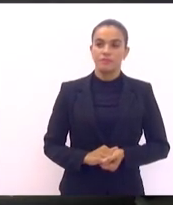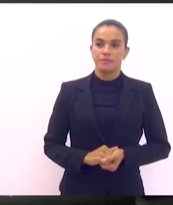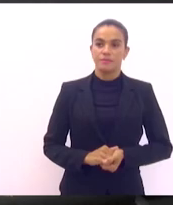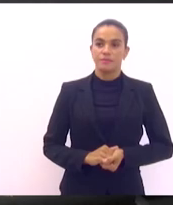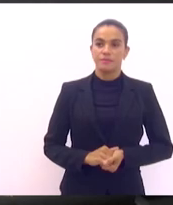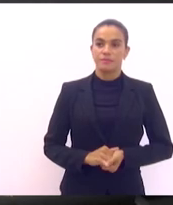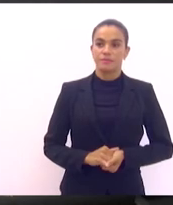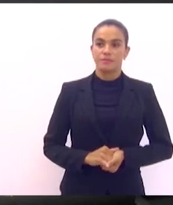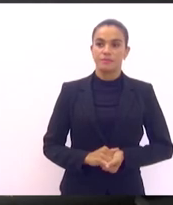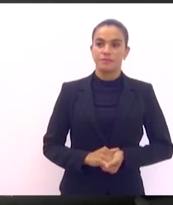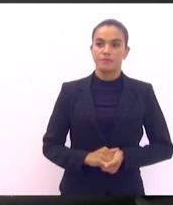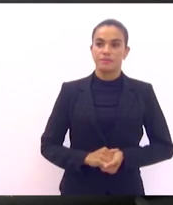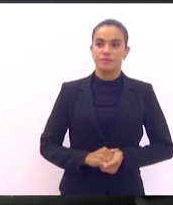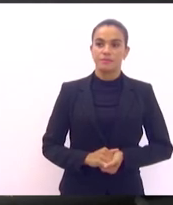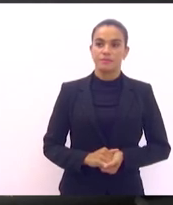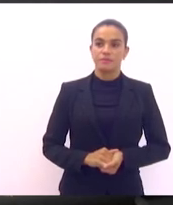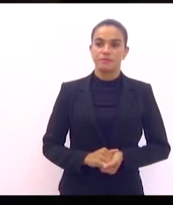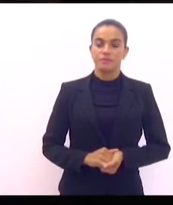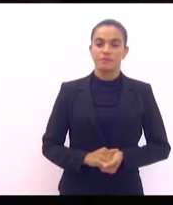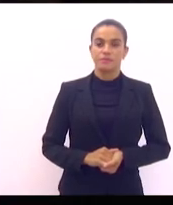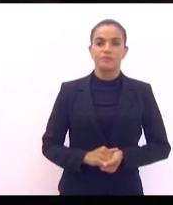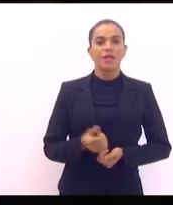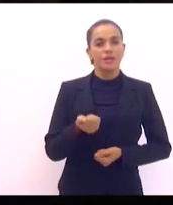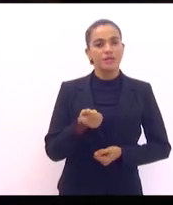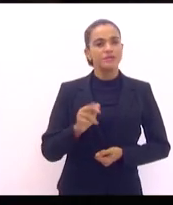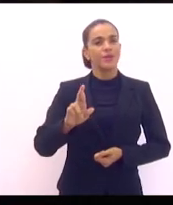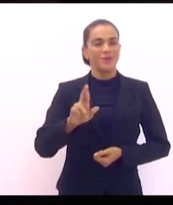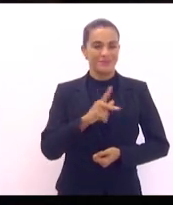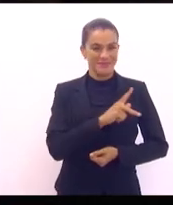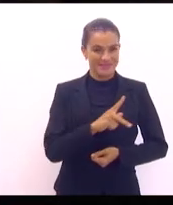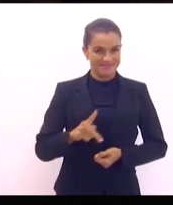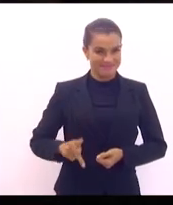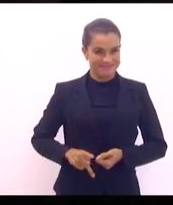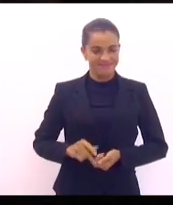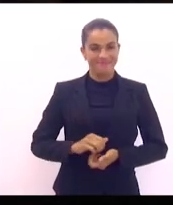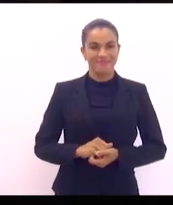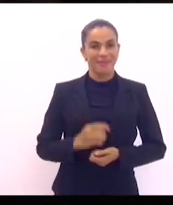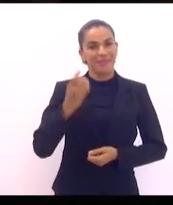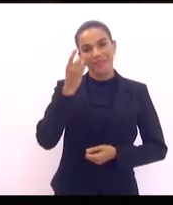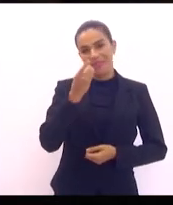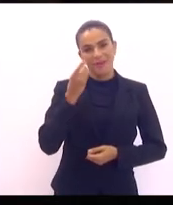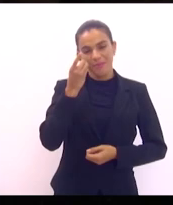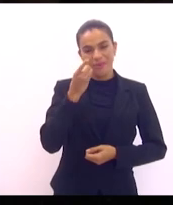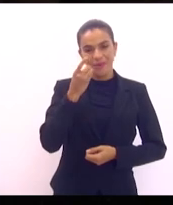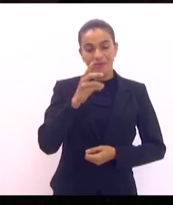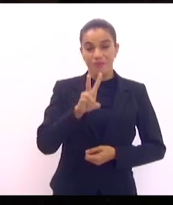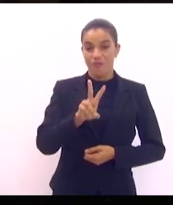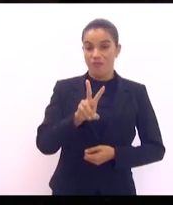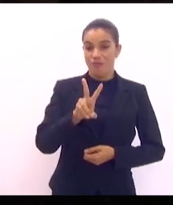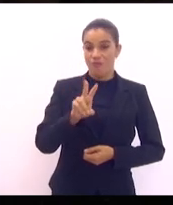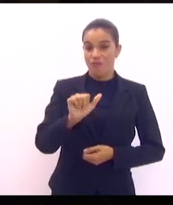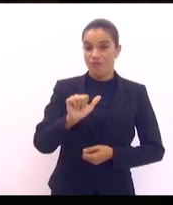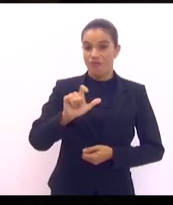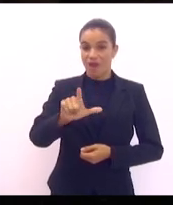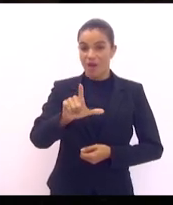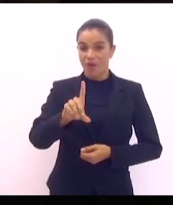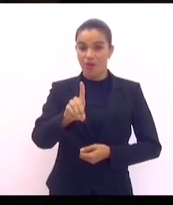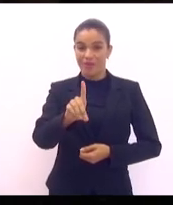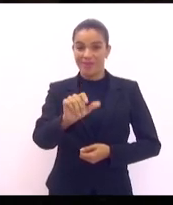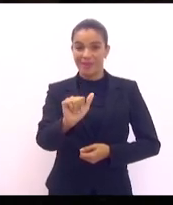senhor presidente, deputado Val Val Seasa.